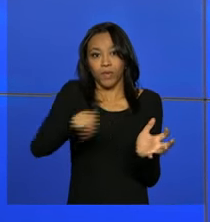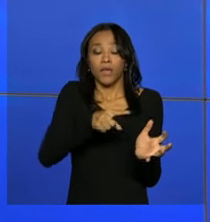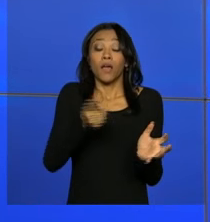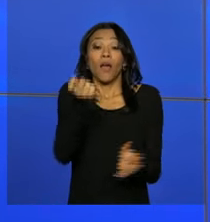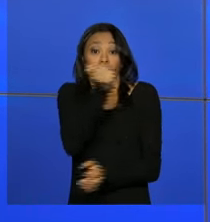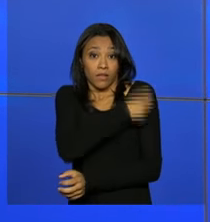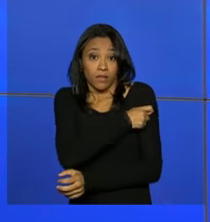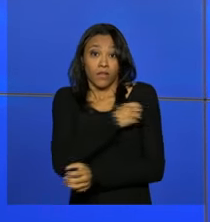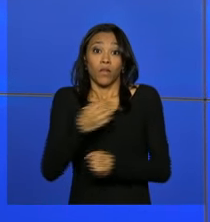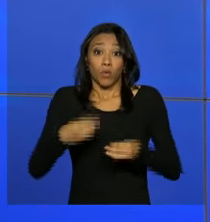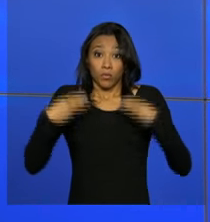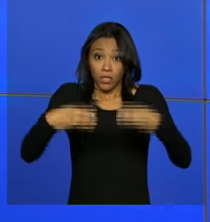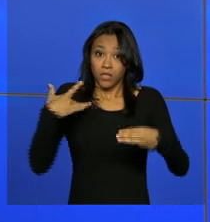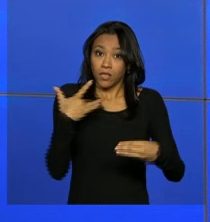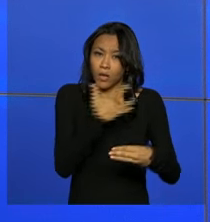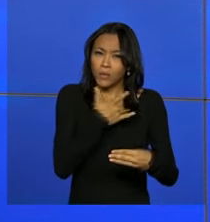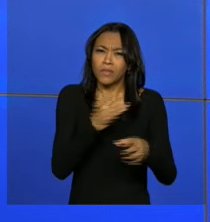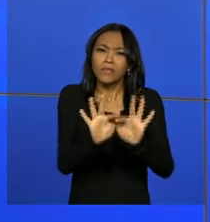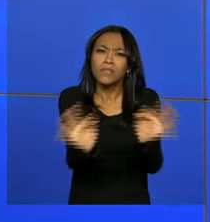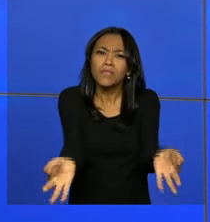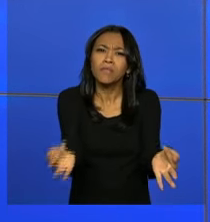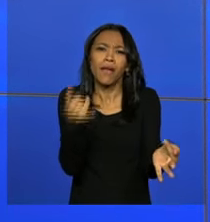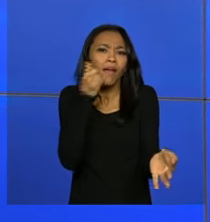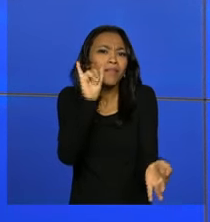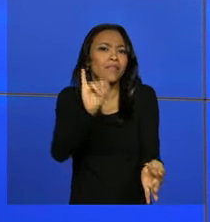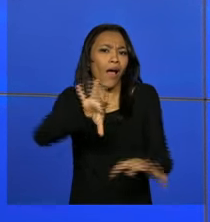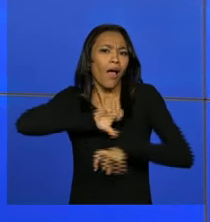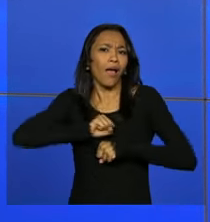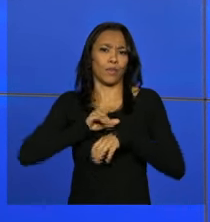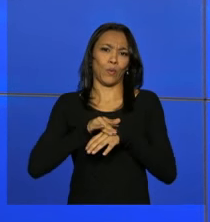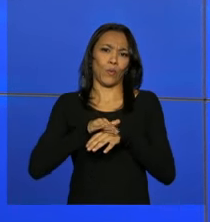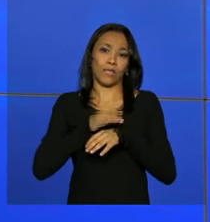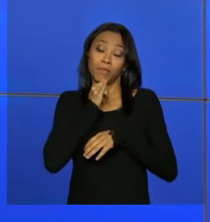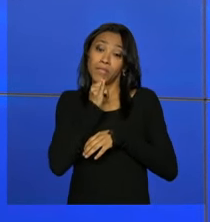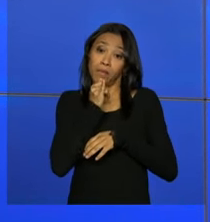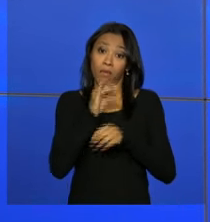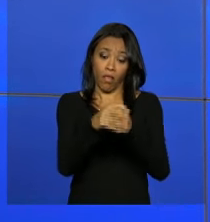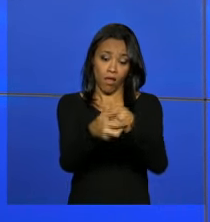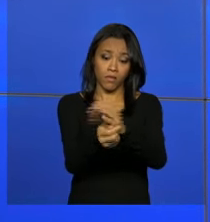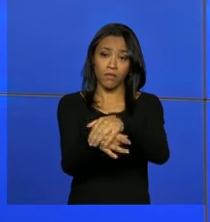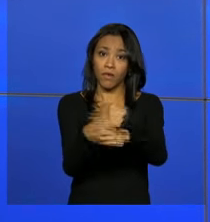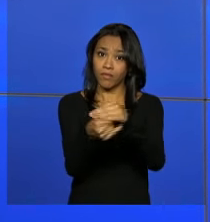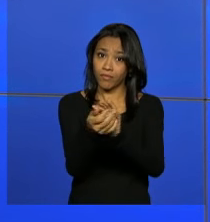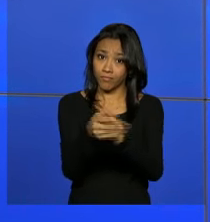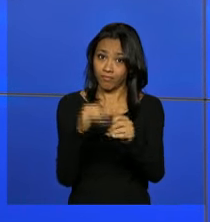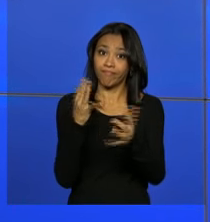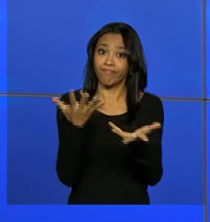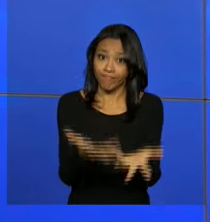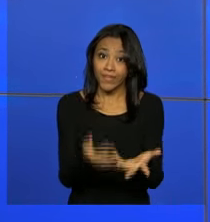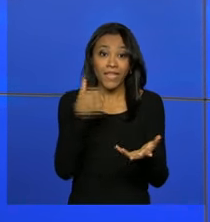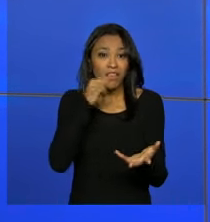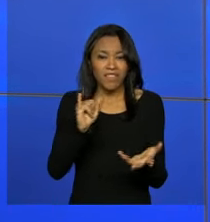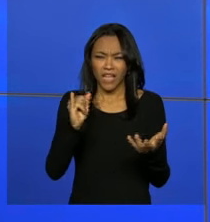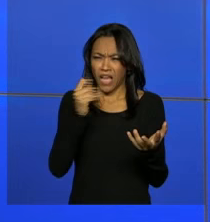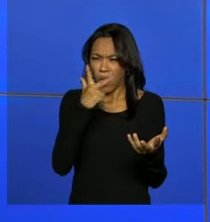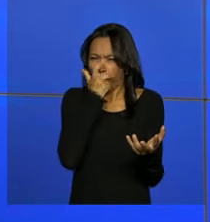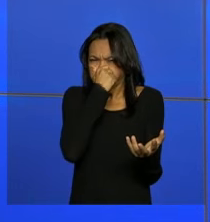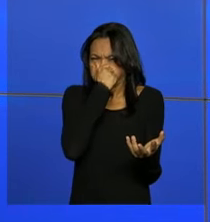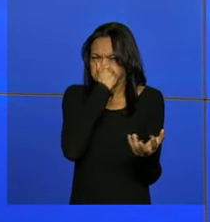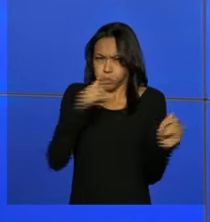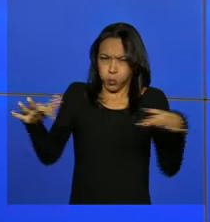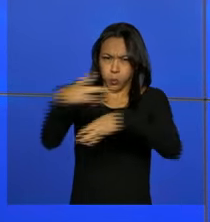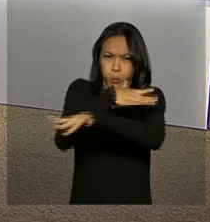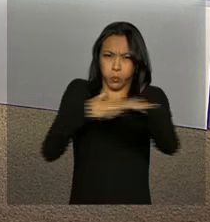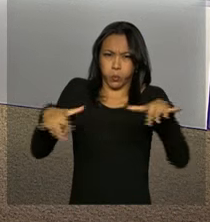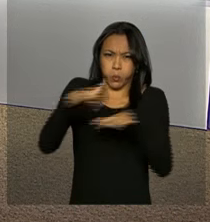o Ministério da Saúde recomenda medidas simples para prevenir a doença, como lavar sempre as mãos e evitar locais com grande concentração de